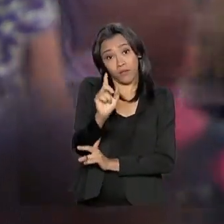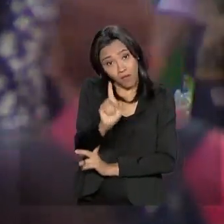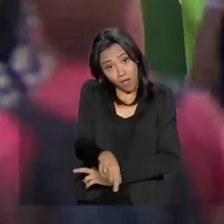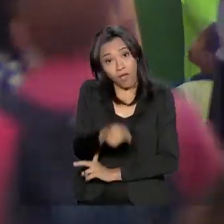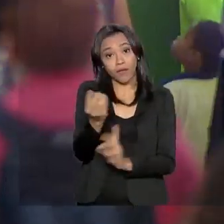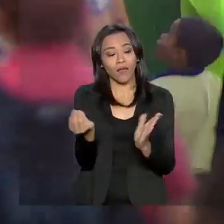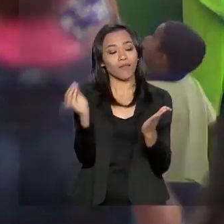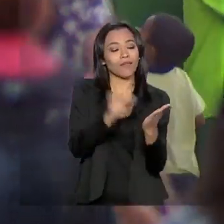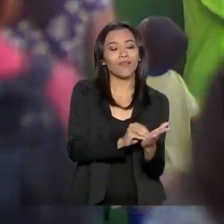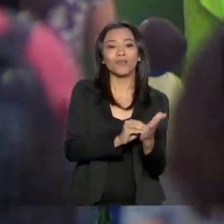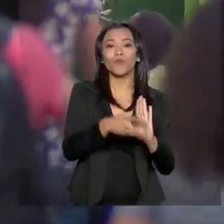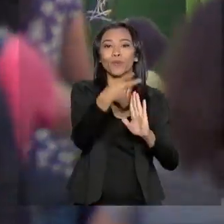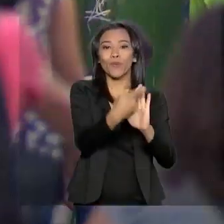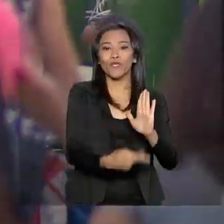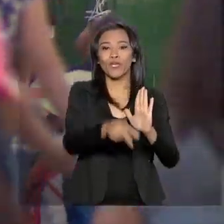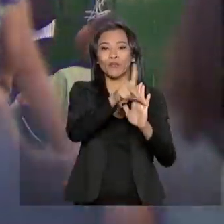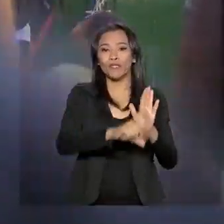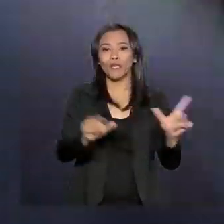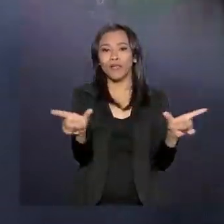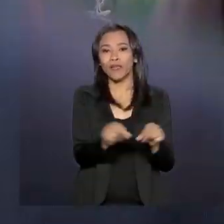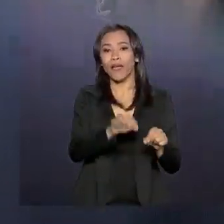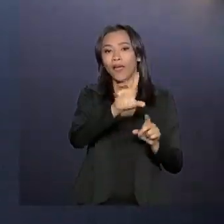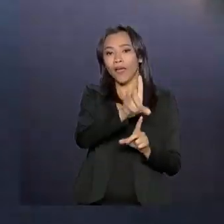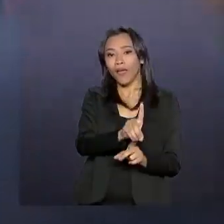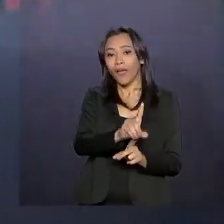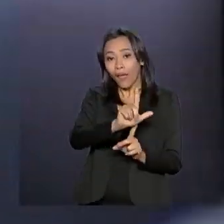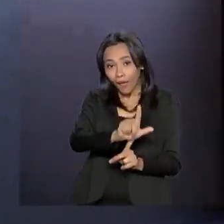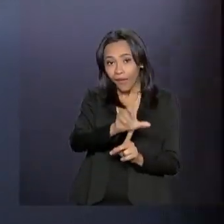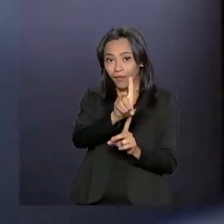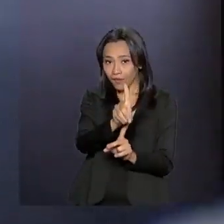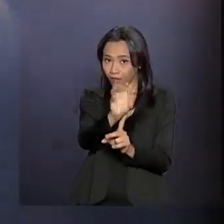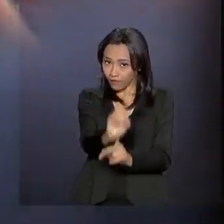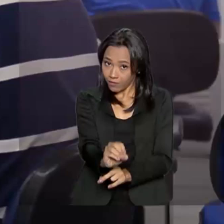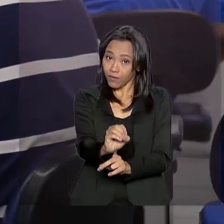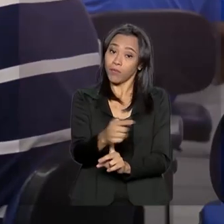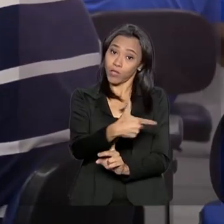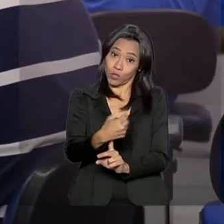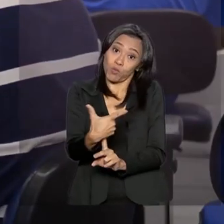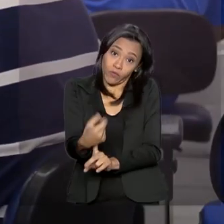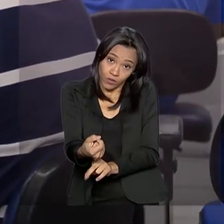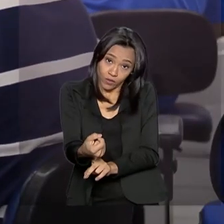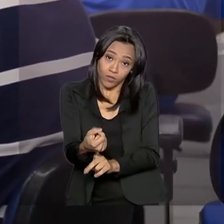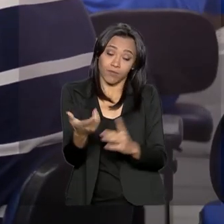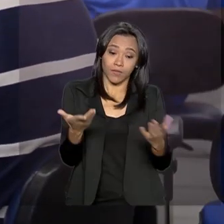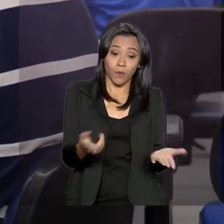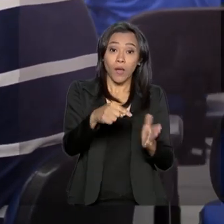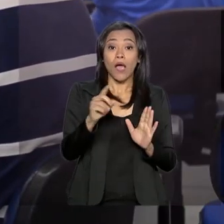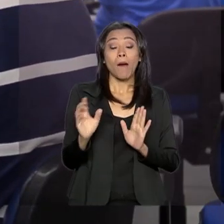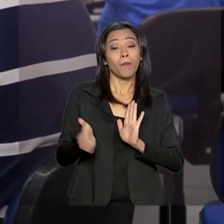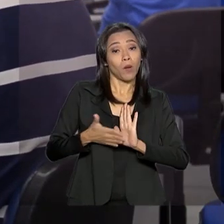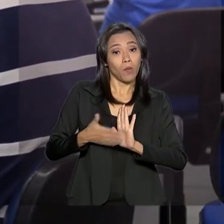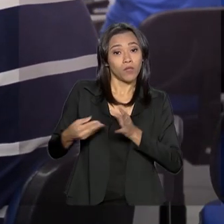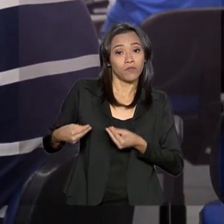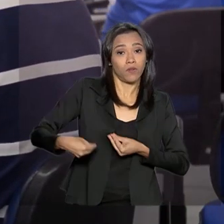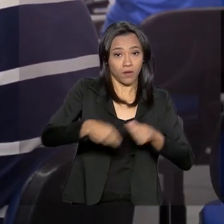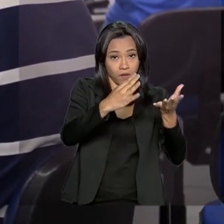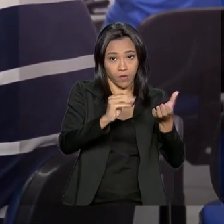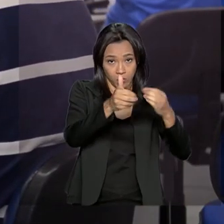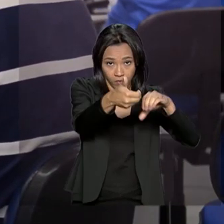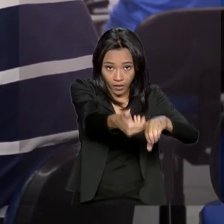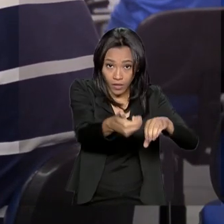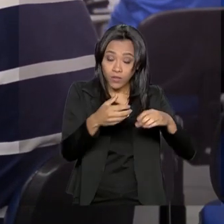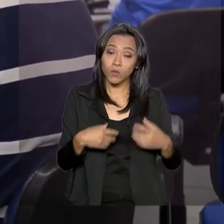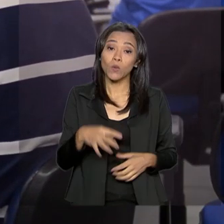prevê o Projeto de Lei de Diretrizes Orçamentárias para 2020. Segundo a proposta enviada ao Congresso Nacional,